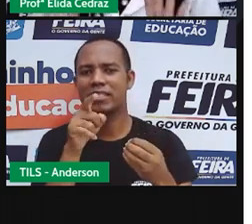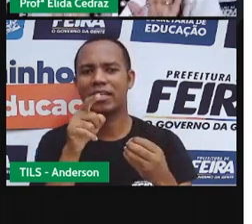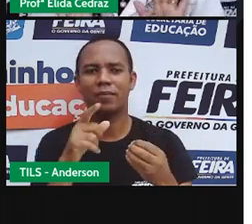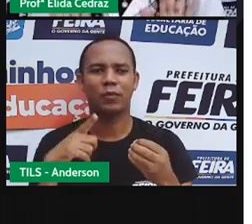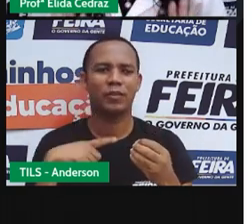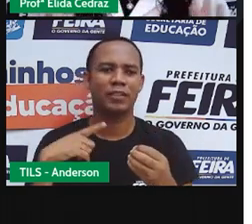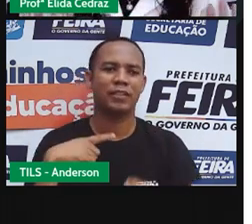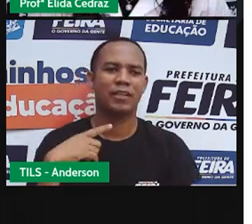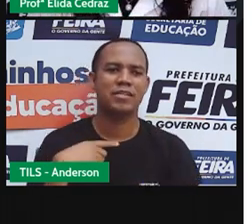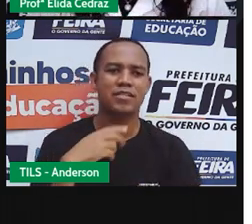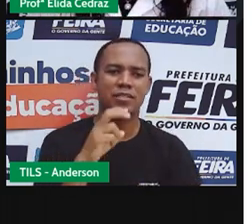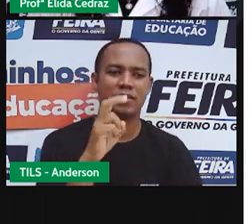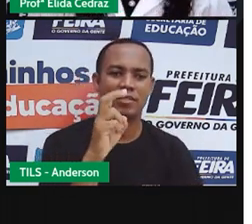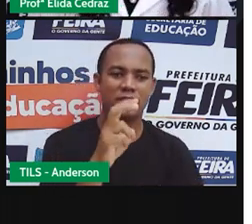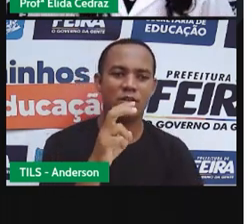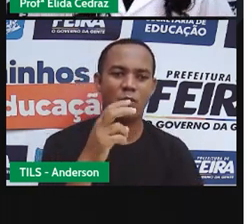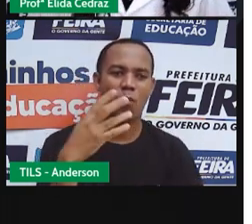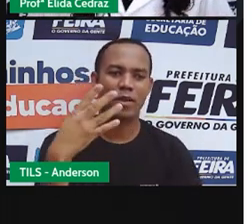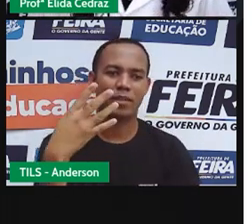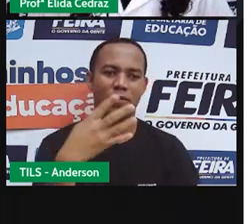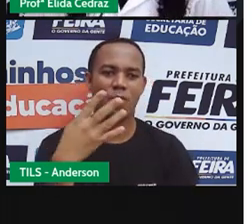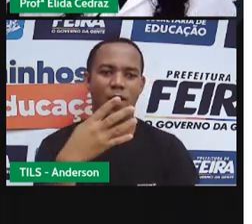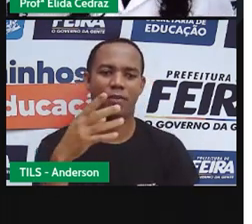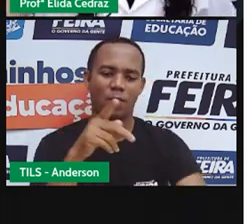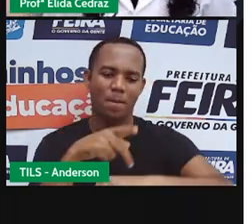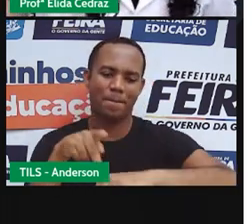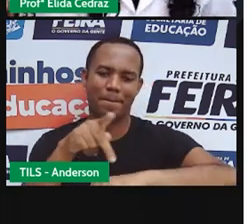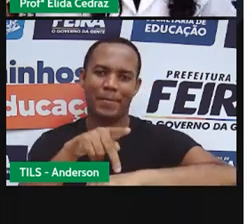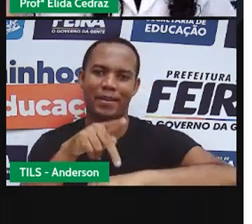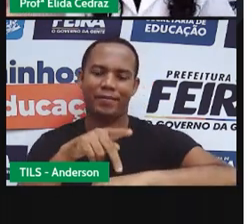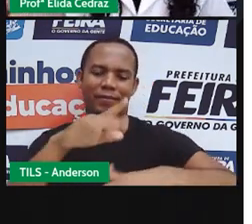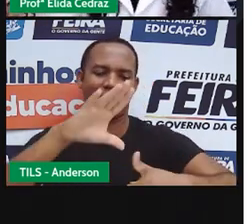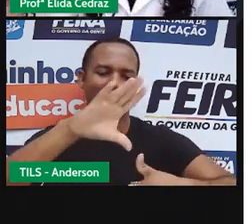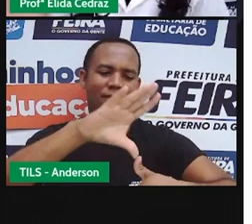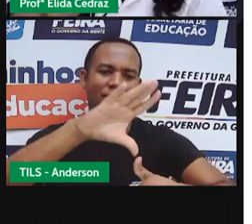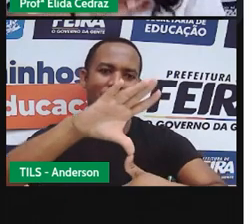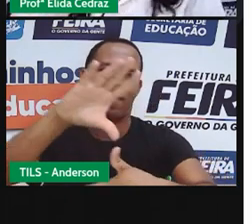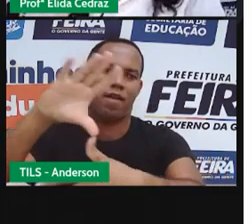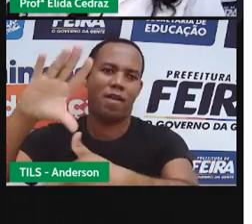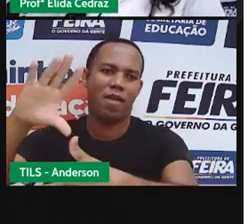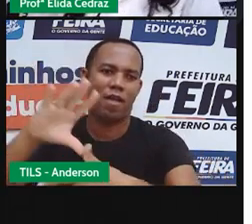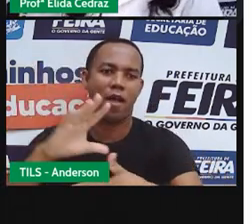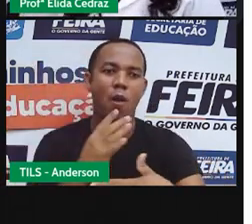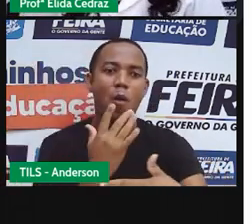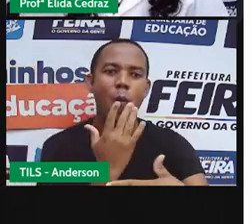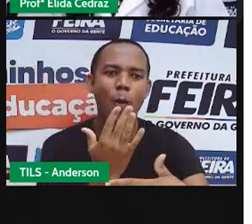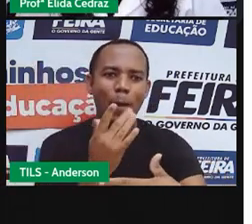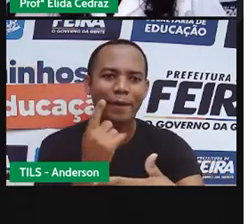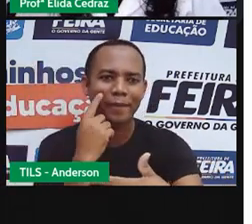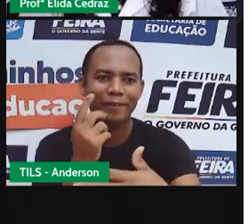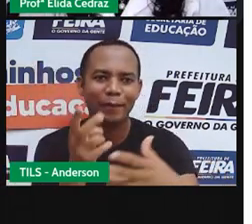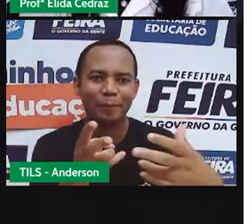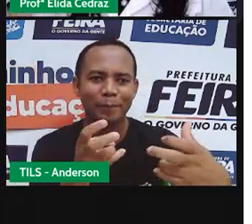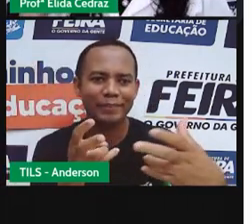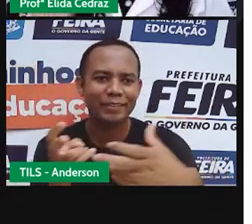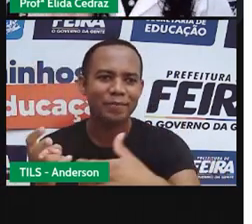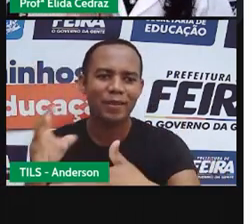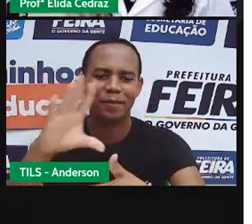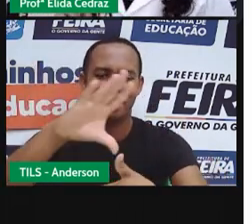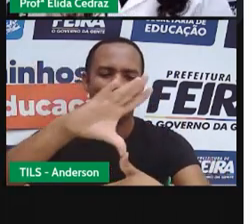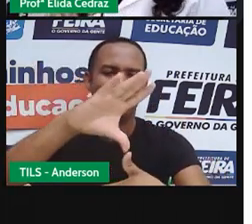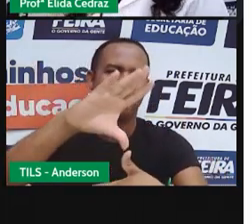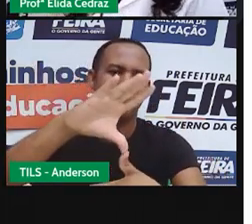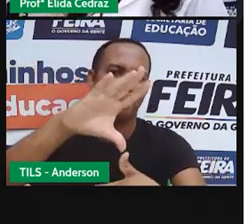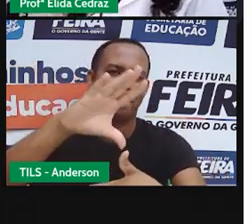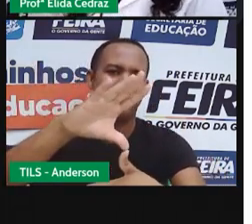por 54 países. Todos os cadastinhos coloridos que você está vendo são